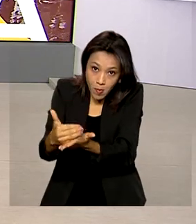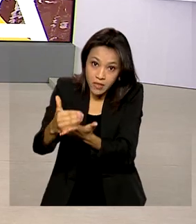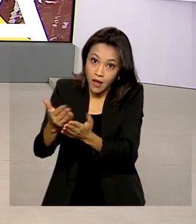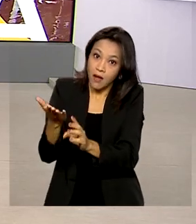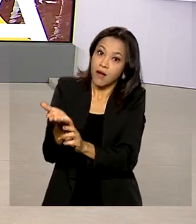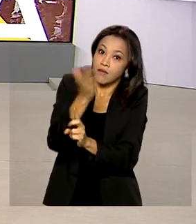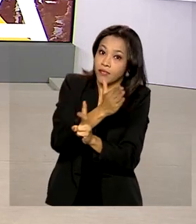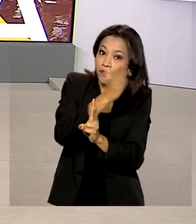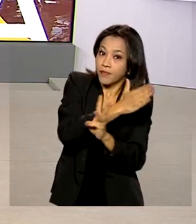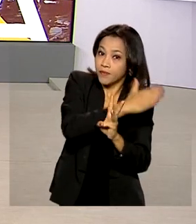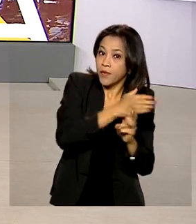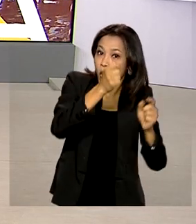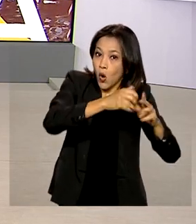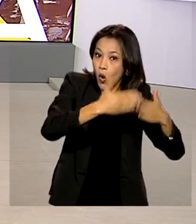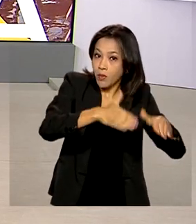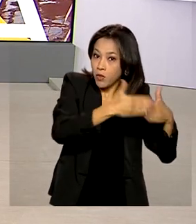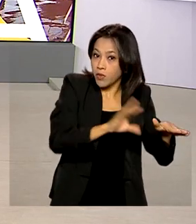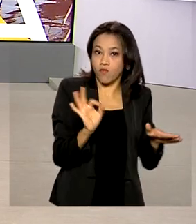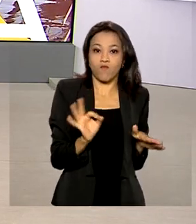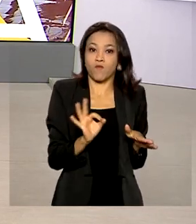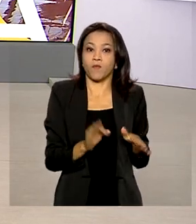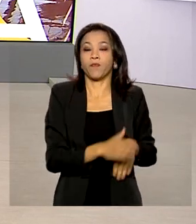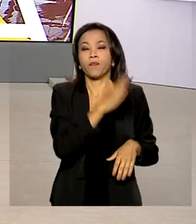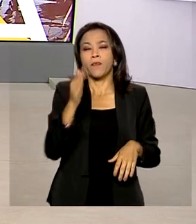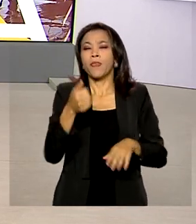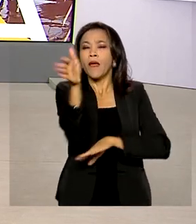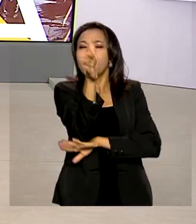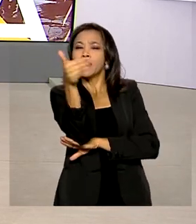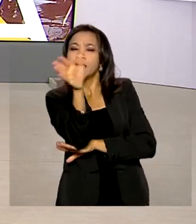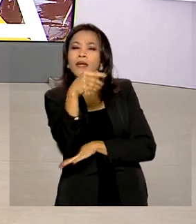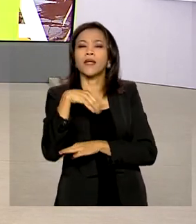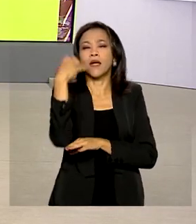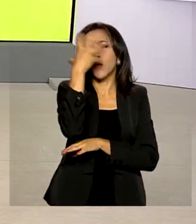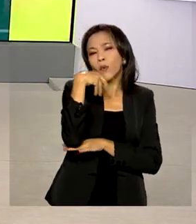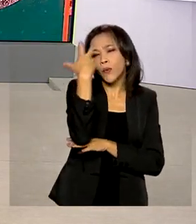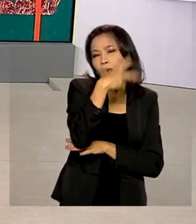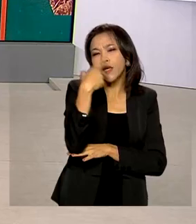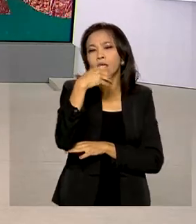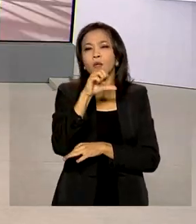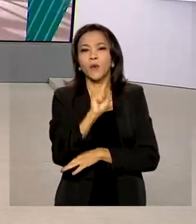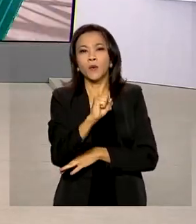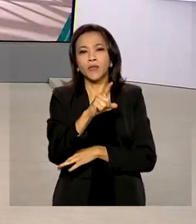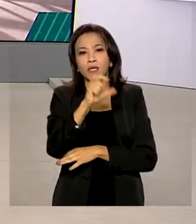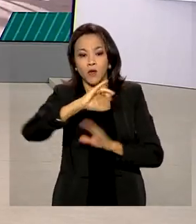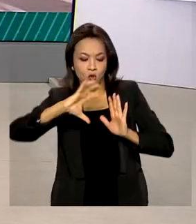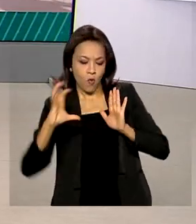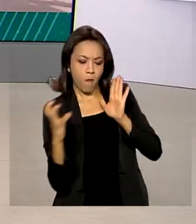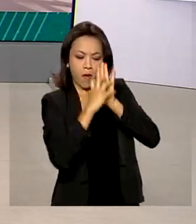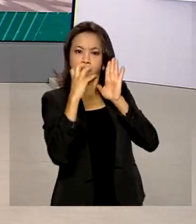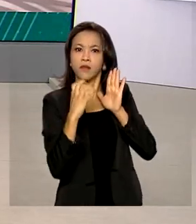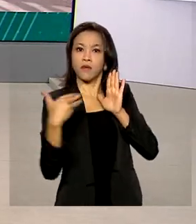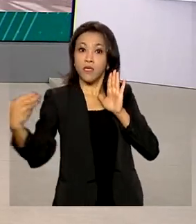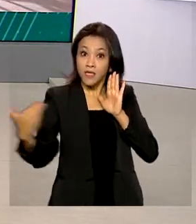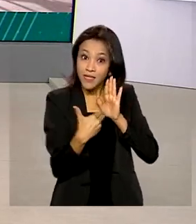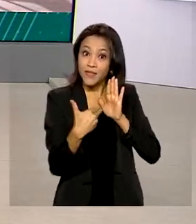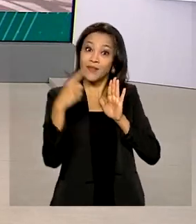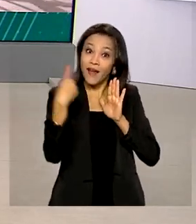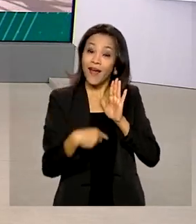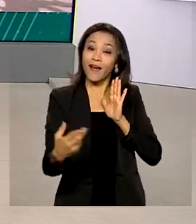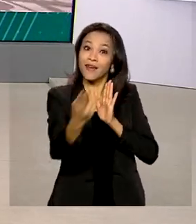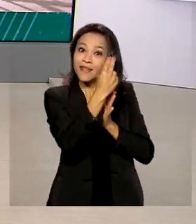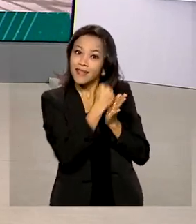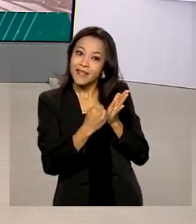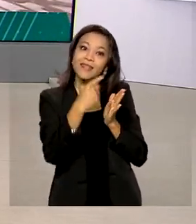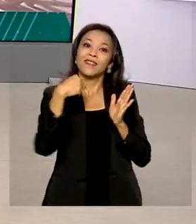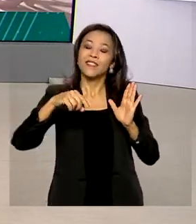A bandeira, o hino, o selo e o brasão são símbolos de um país que representam a união